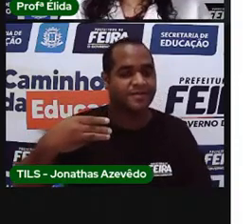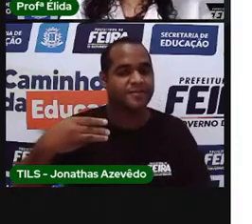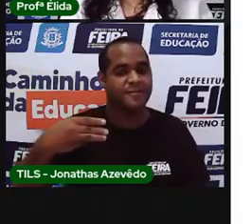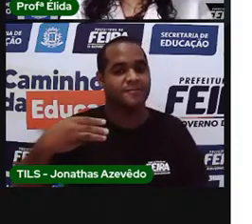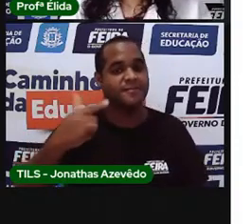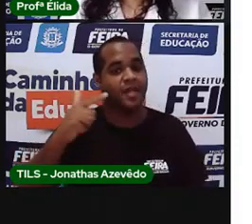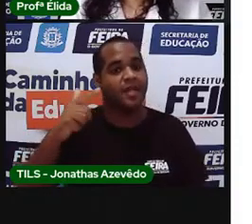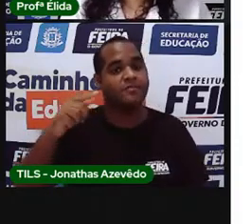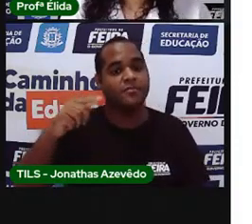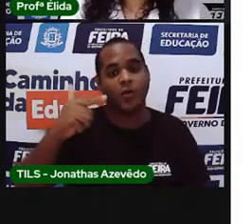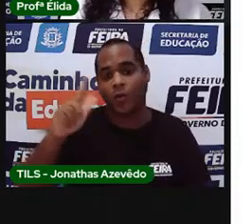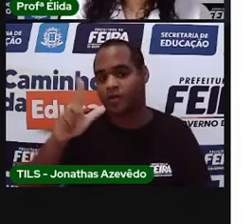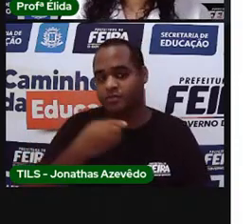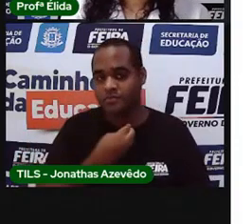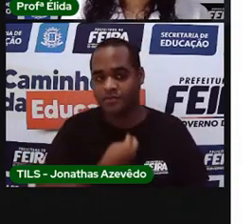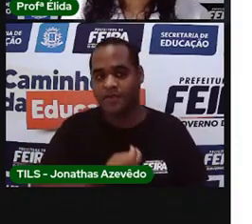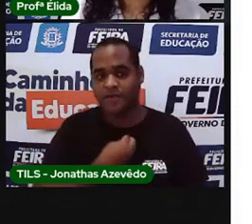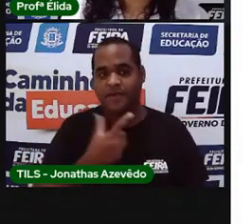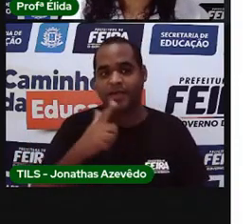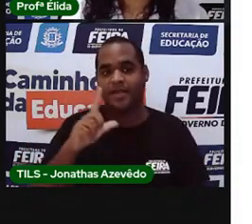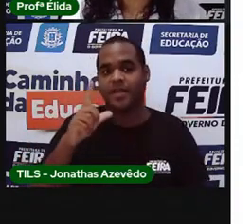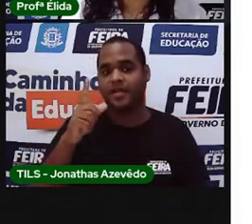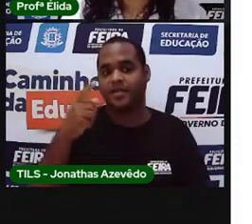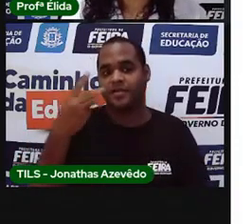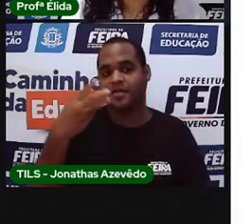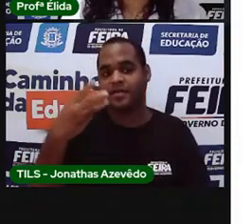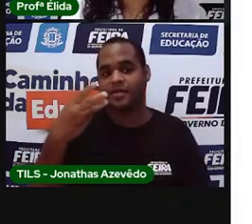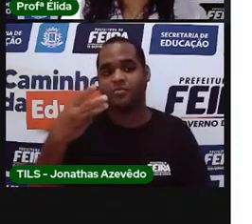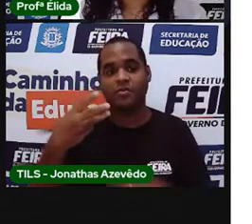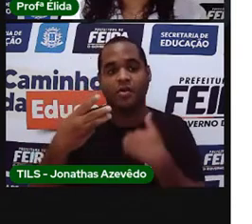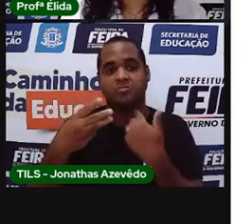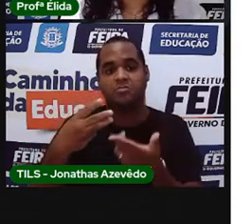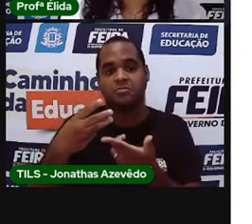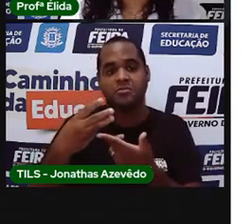Quem vem depois do terceiro?